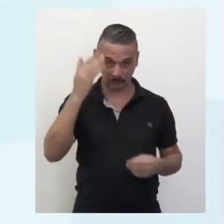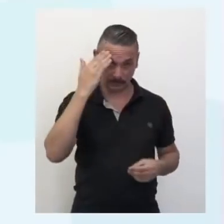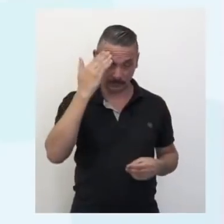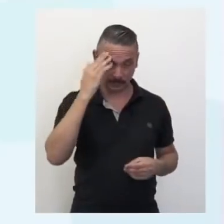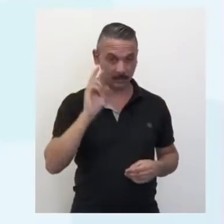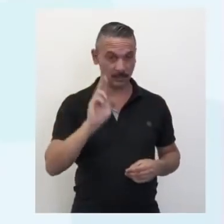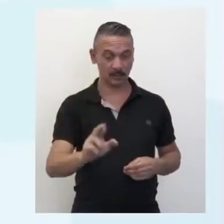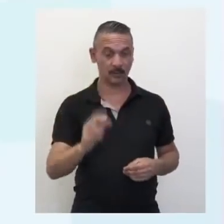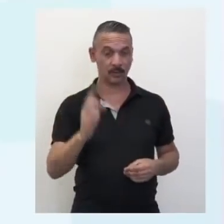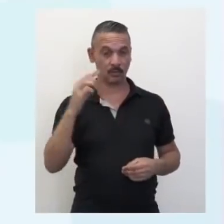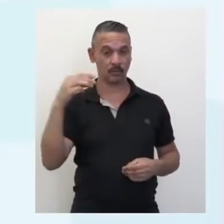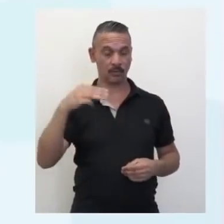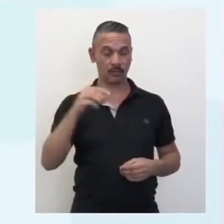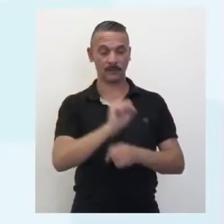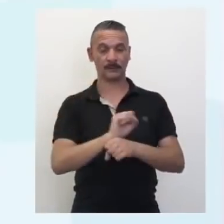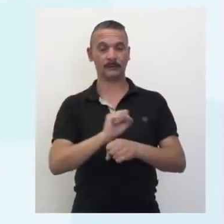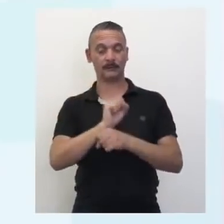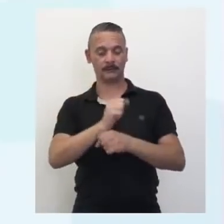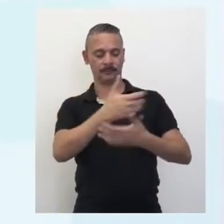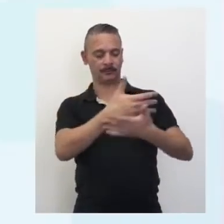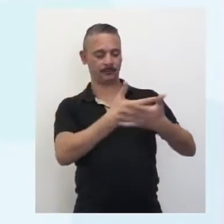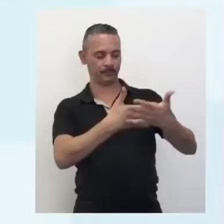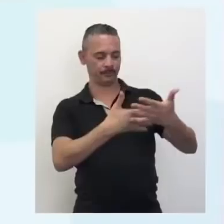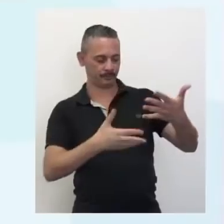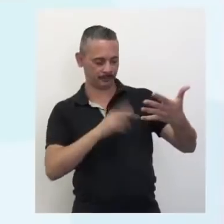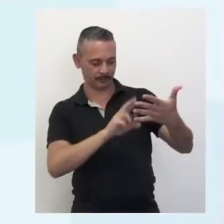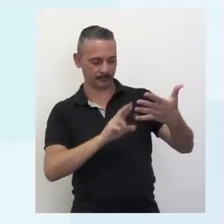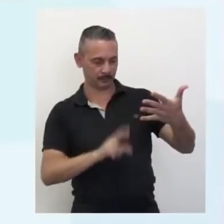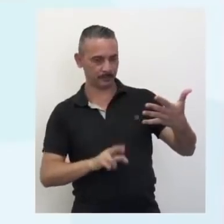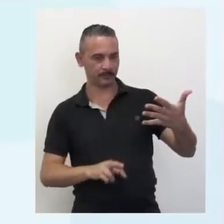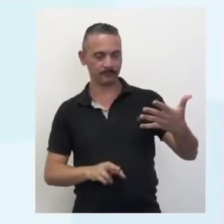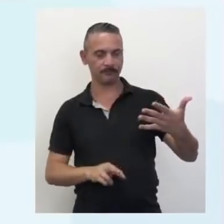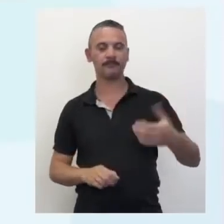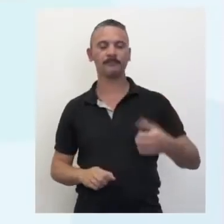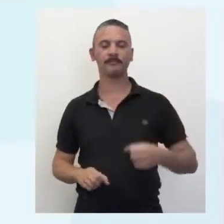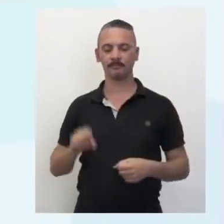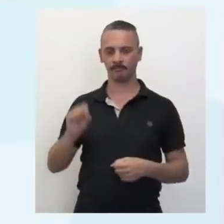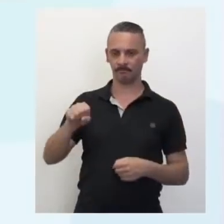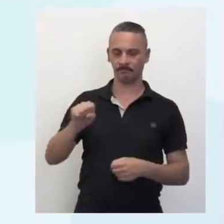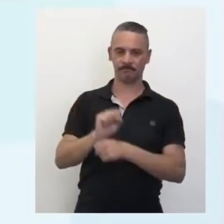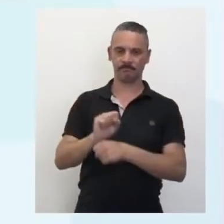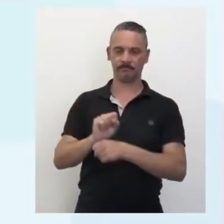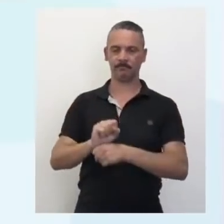Responde aí para nós, nós estamos aqui esperando sua resposta, né Ed? Sempre.